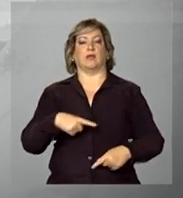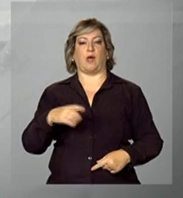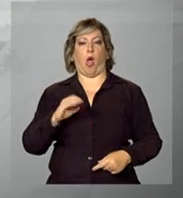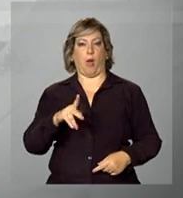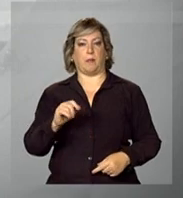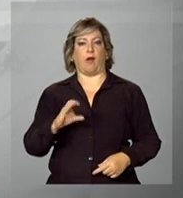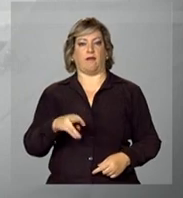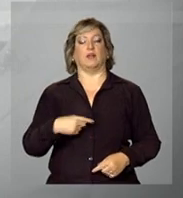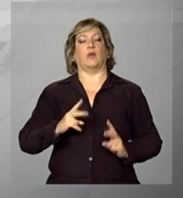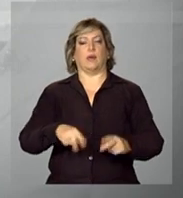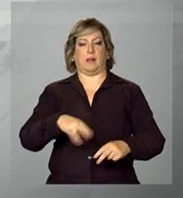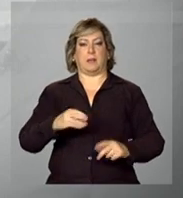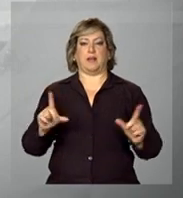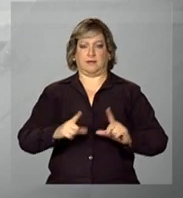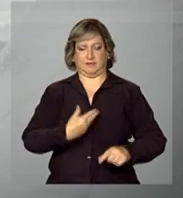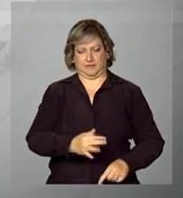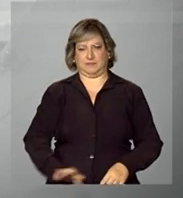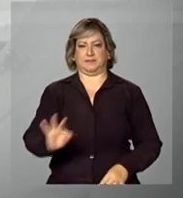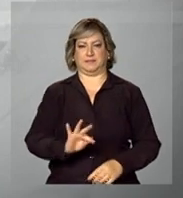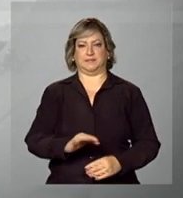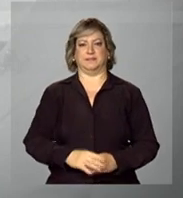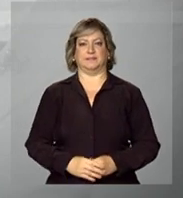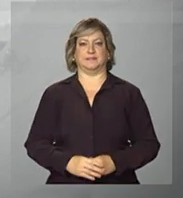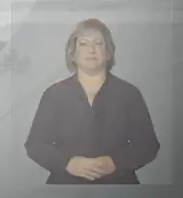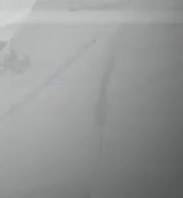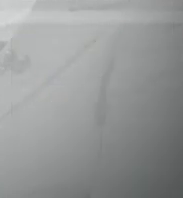com a gente, a NBR e a TV do Governo Federal.